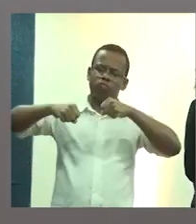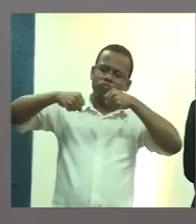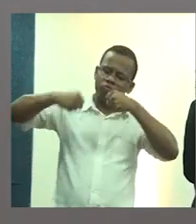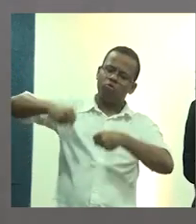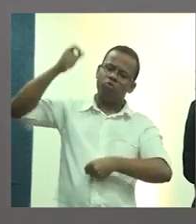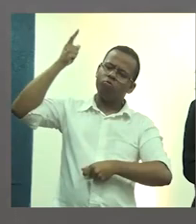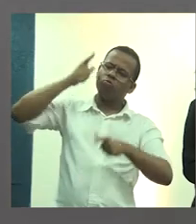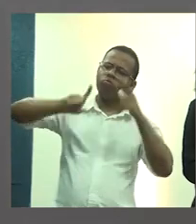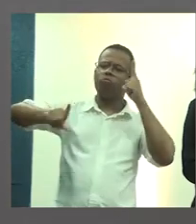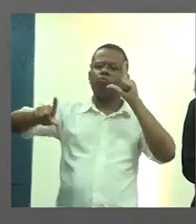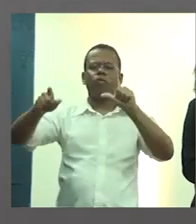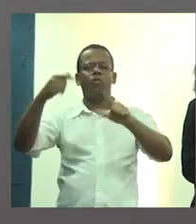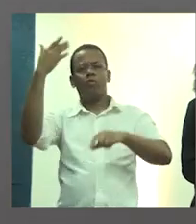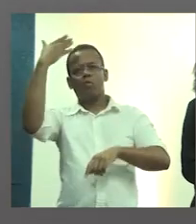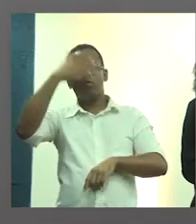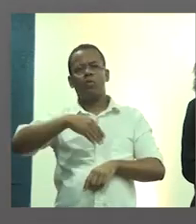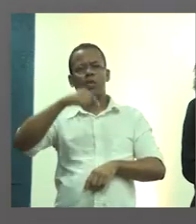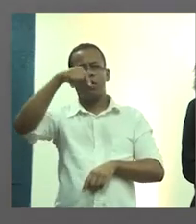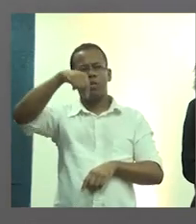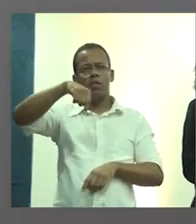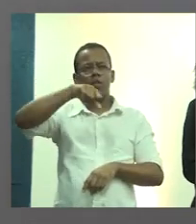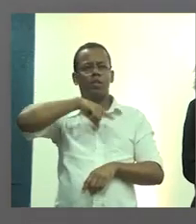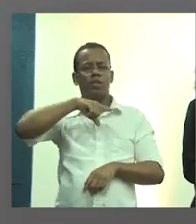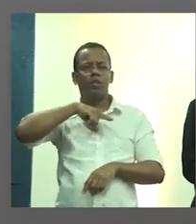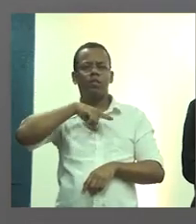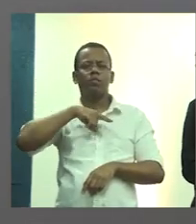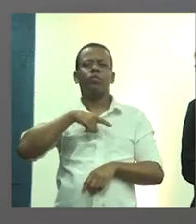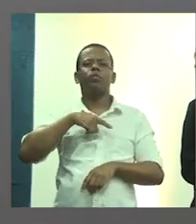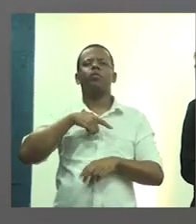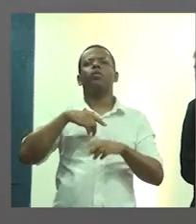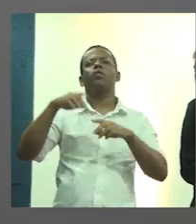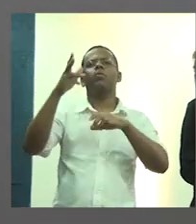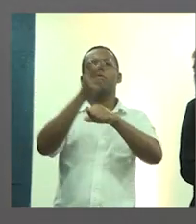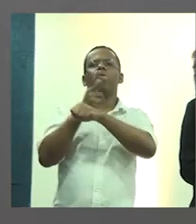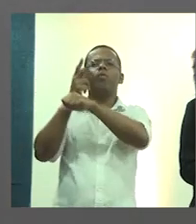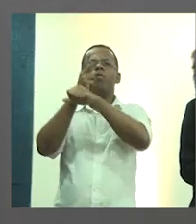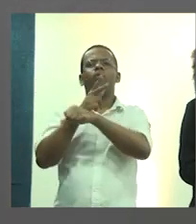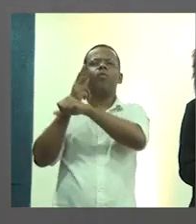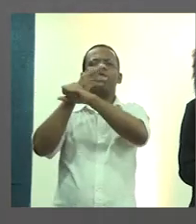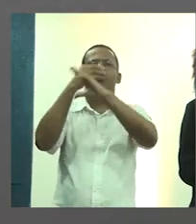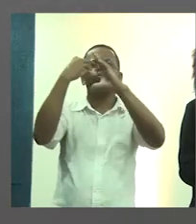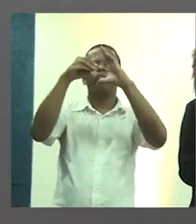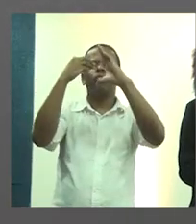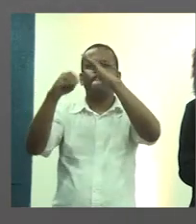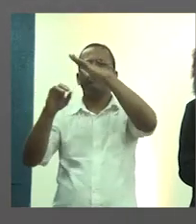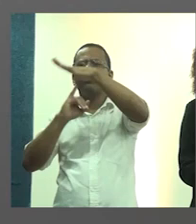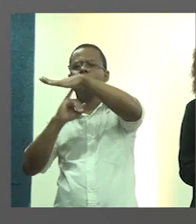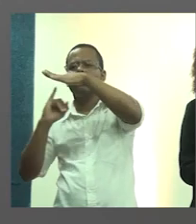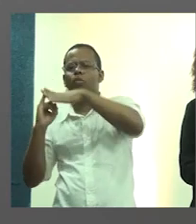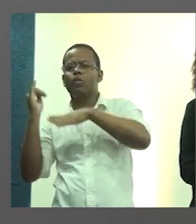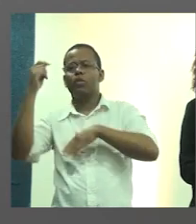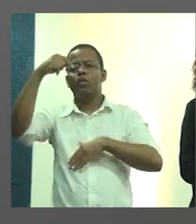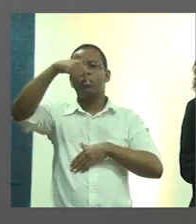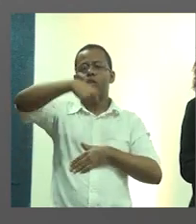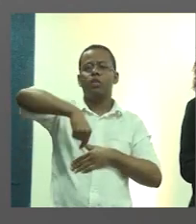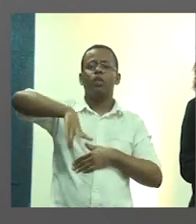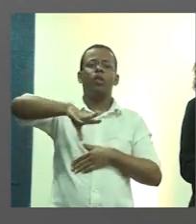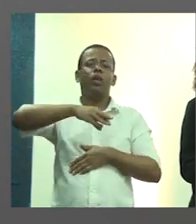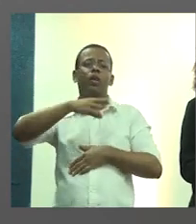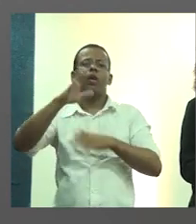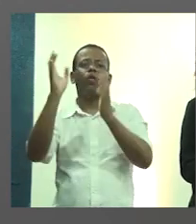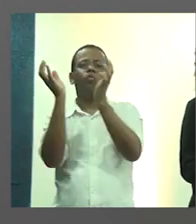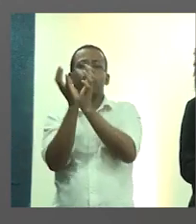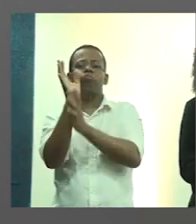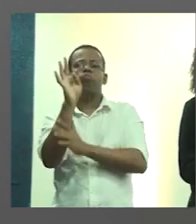a gente é testemunha para lá. Aqui nós temos as reportagens, os vídeos institucionais, aqui está a equipe